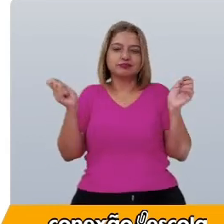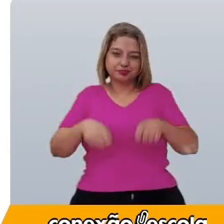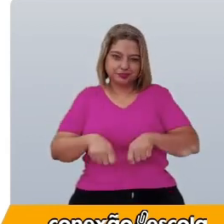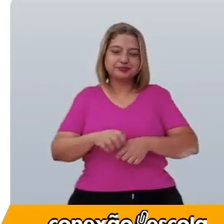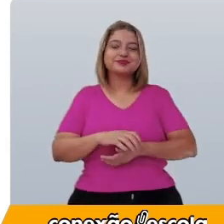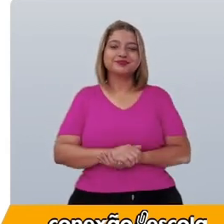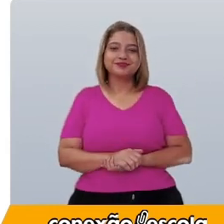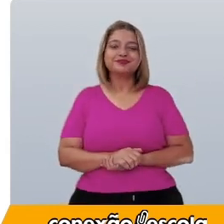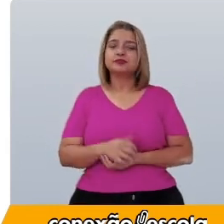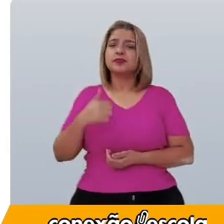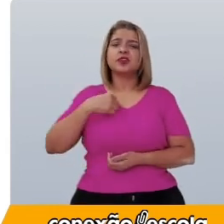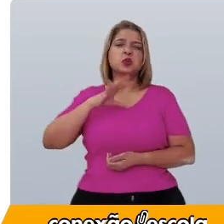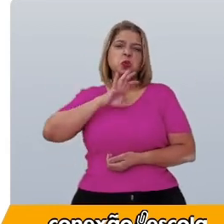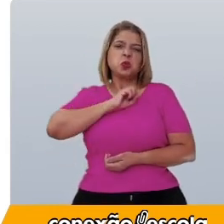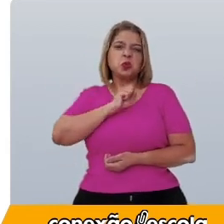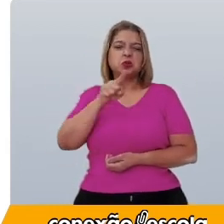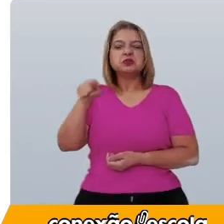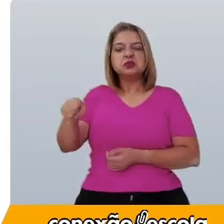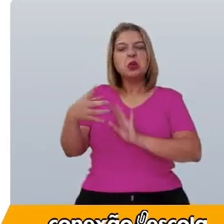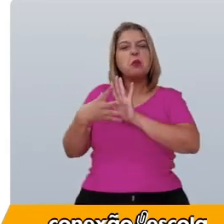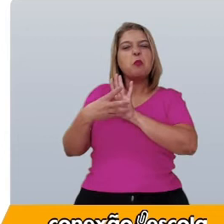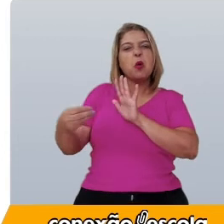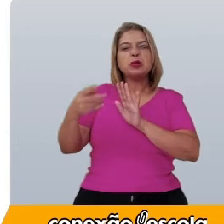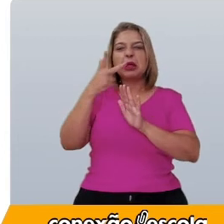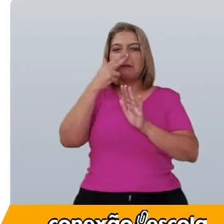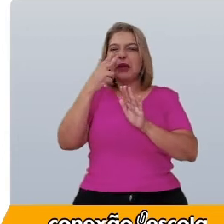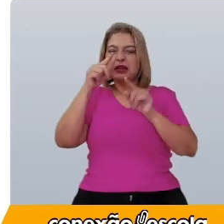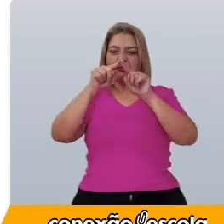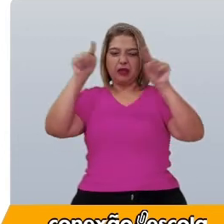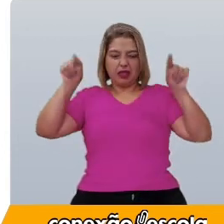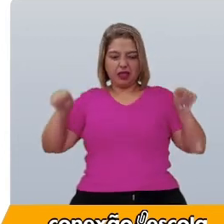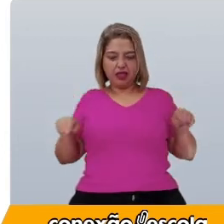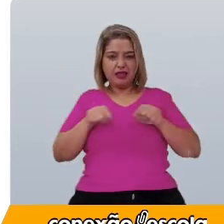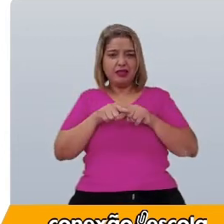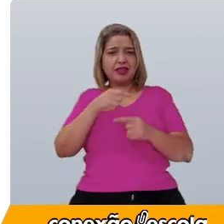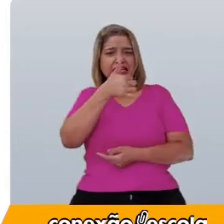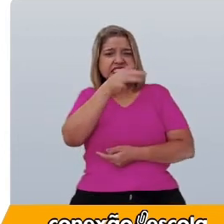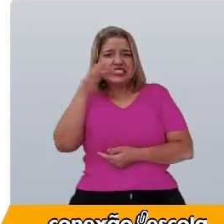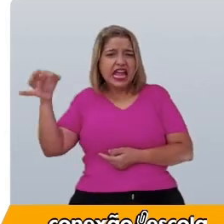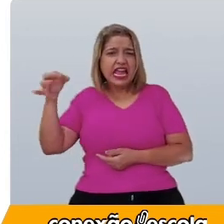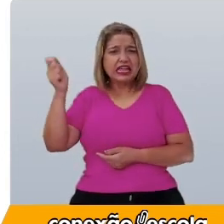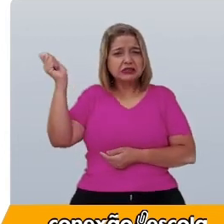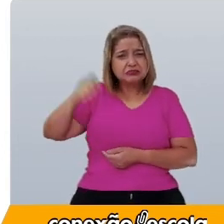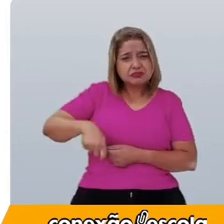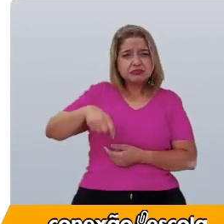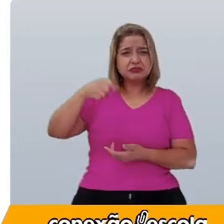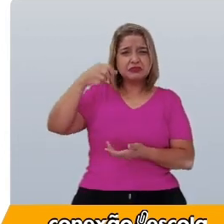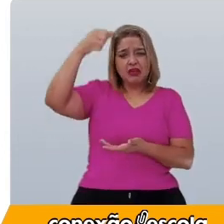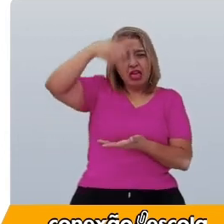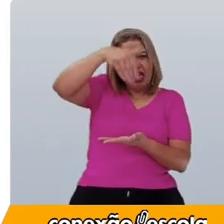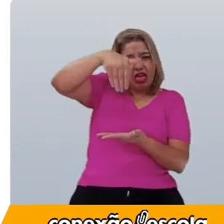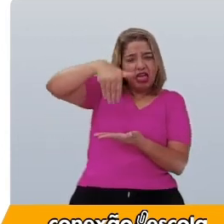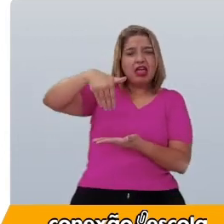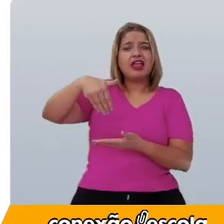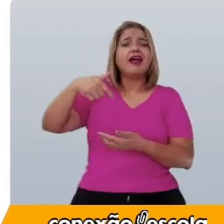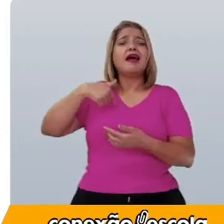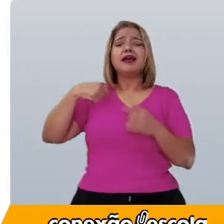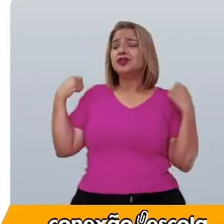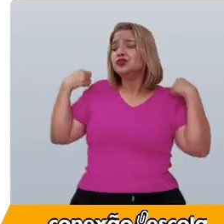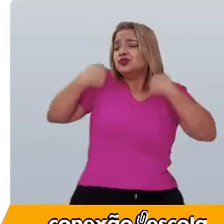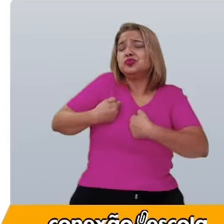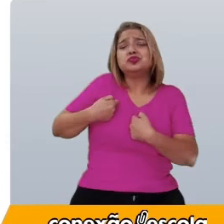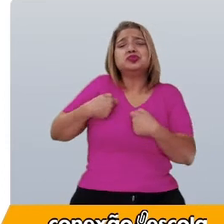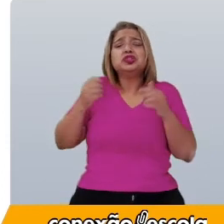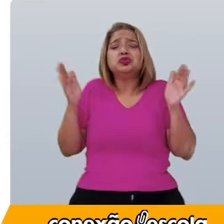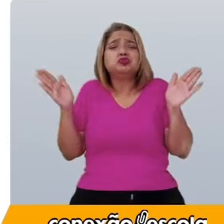Eu não gostei do modelo retangular, que comporta até sem lápis, porque minha mochila é pequena. Tem dias